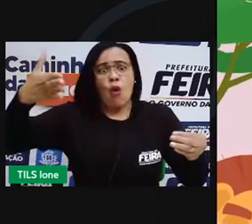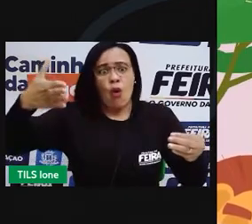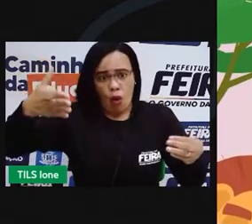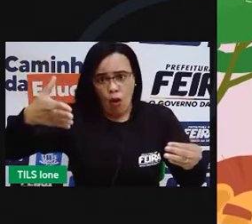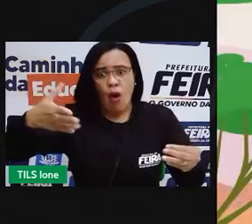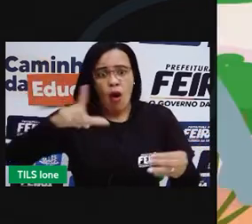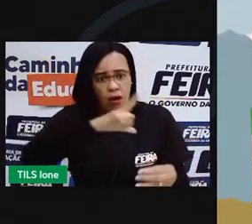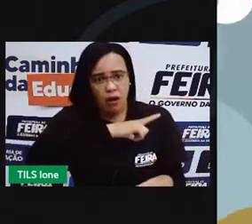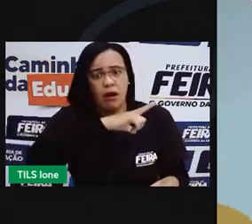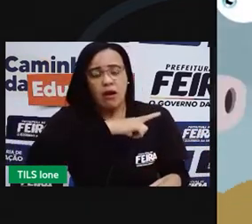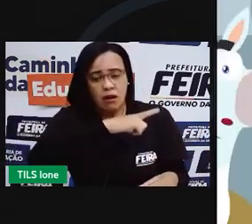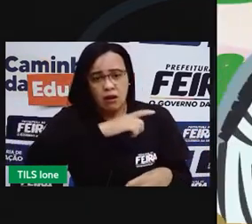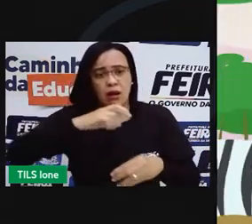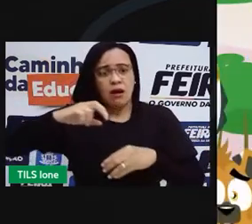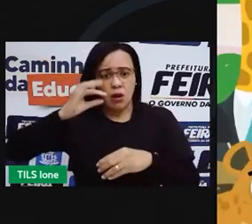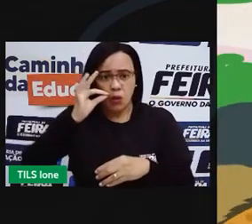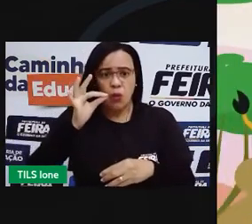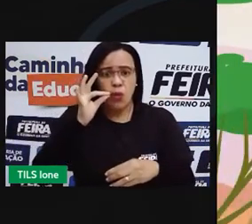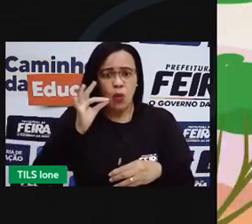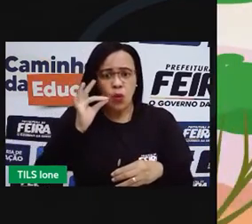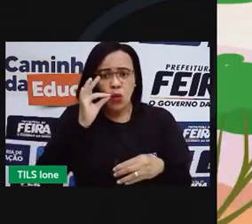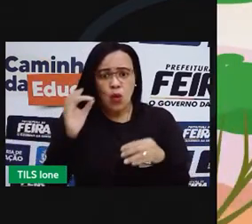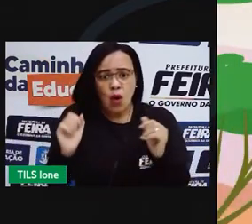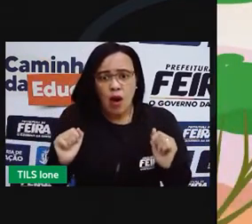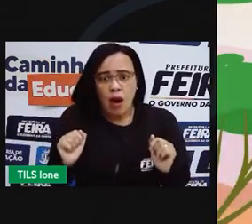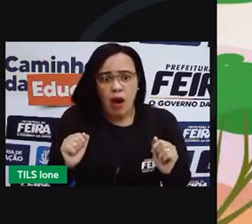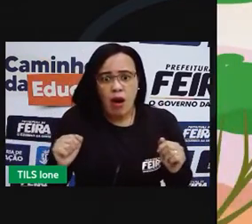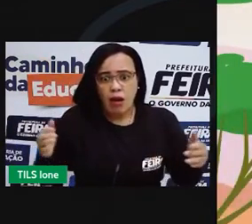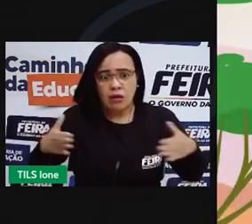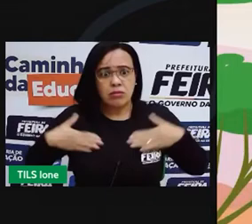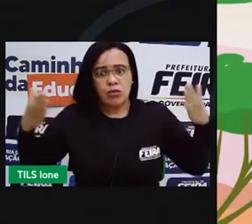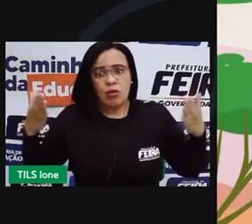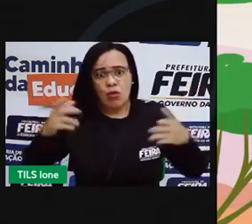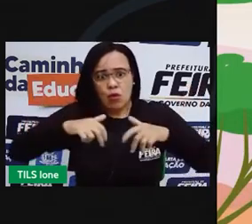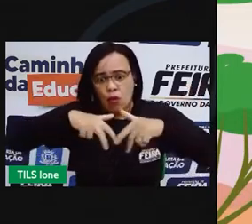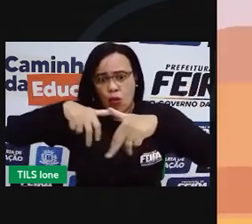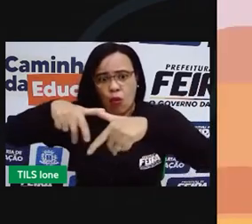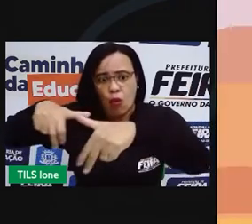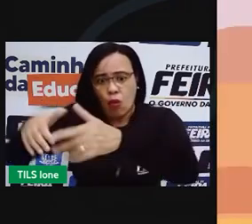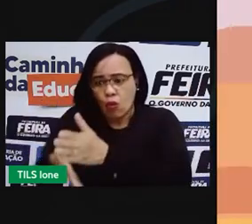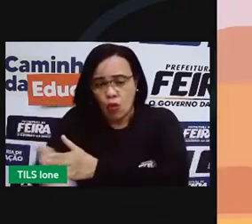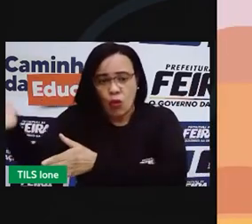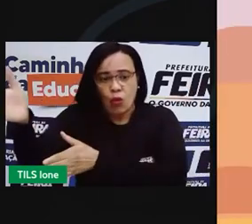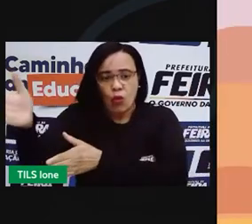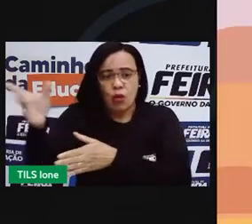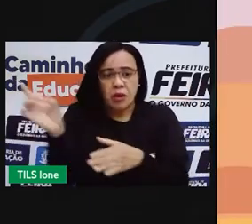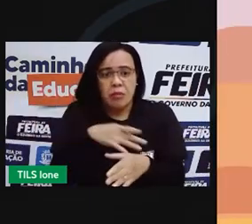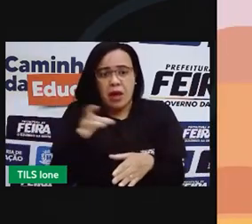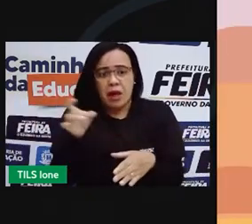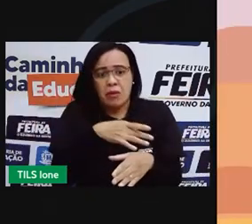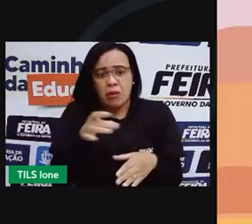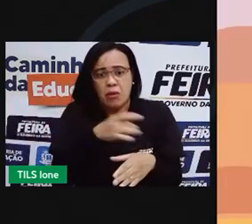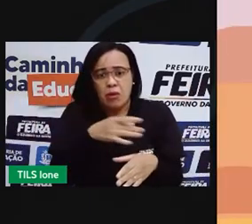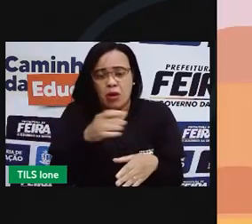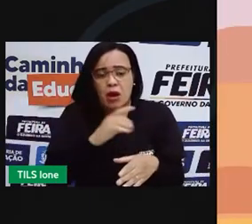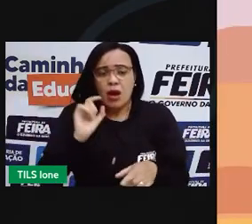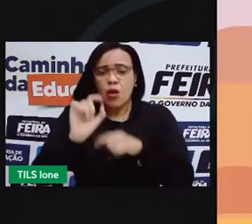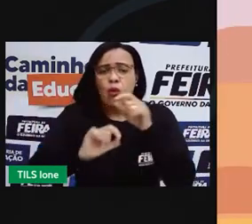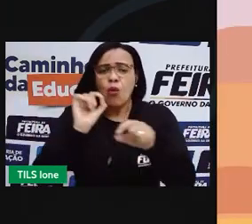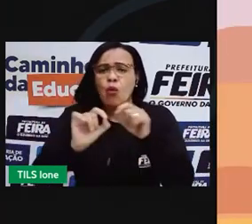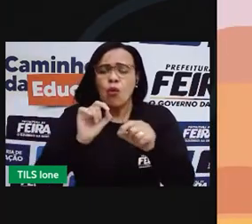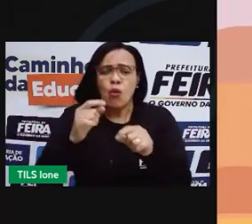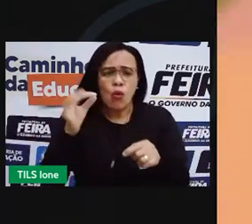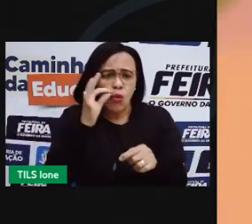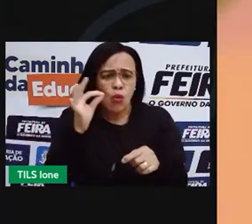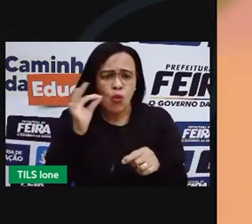ratinho. De repente, os amigos saíram correndo de medo. Onde estão indo? Não precisam